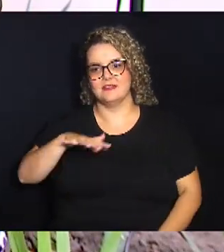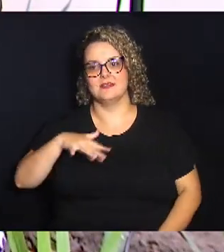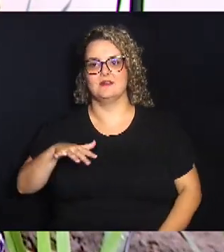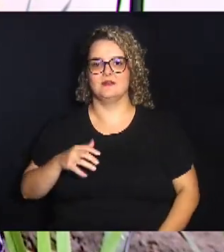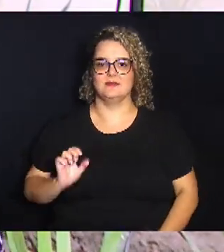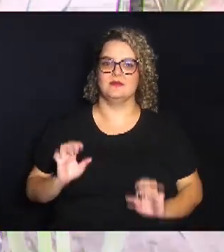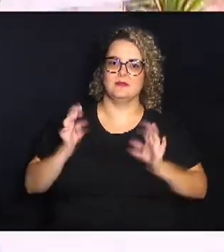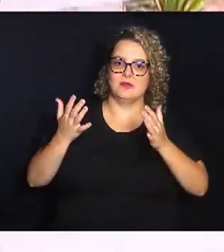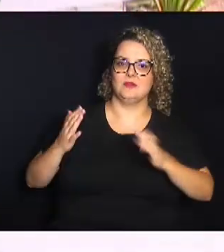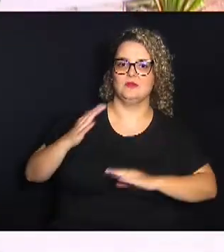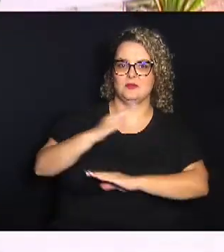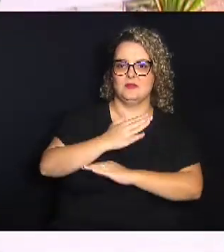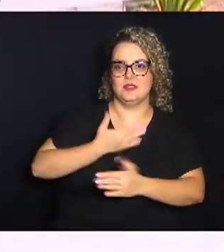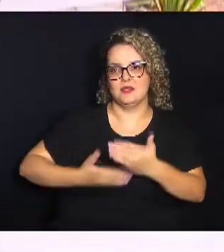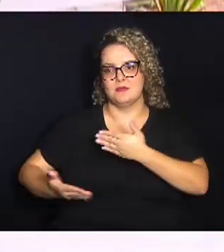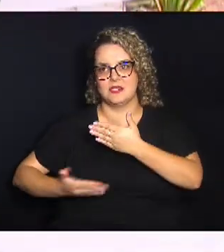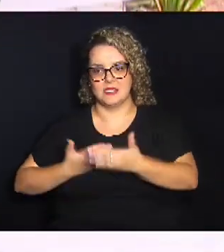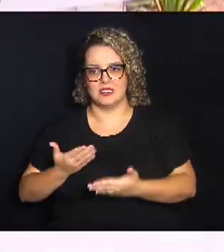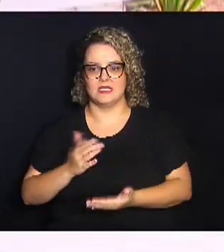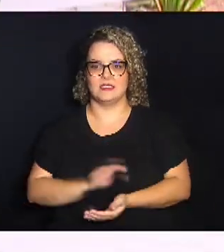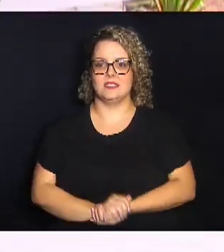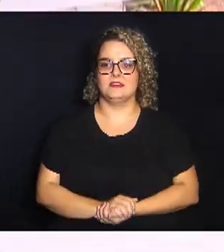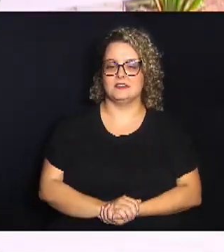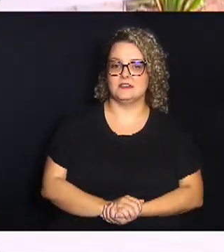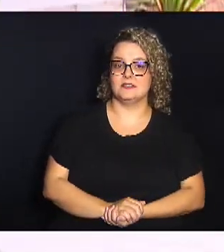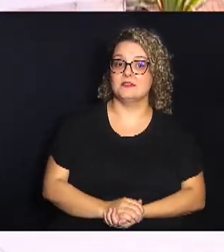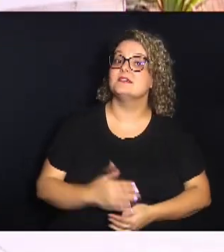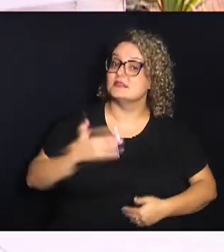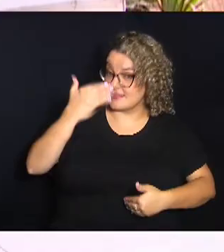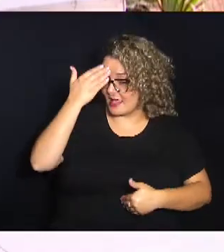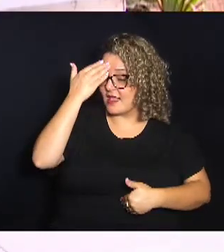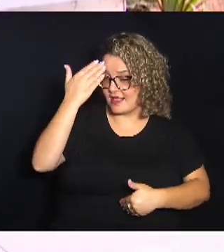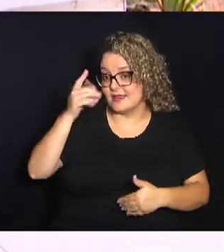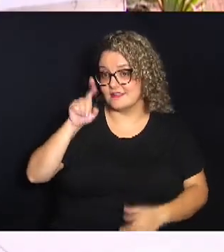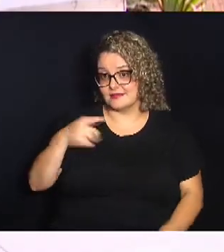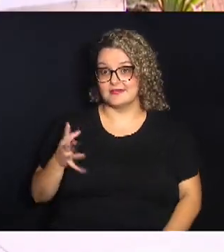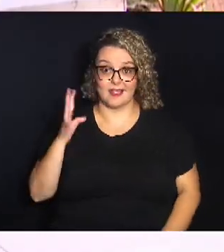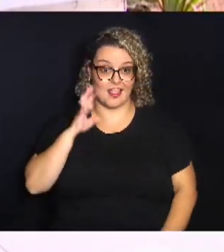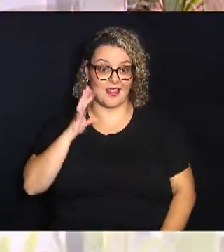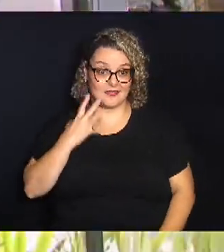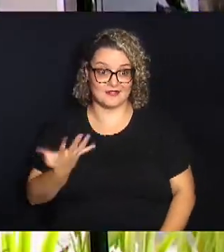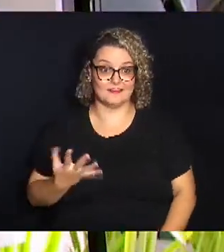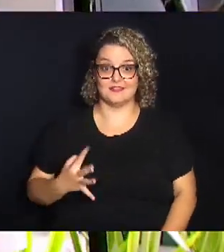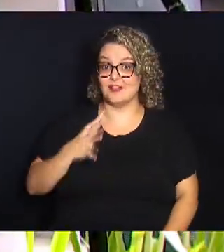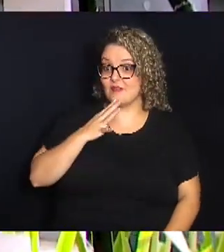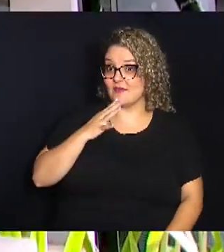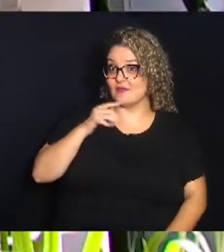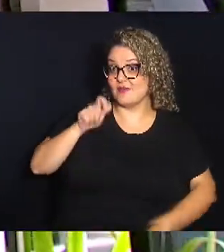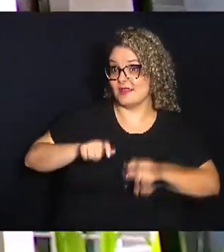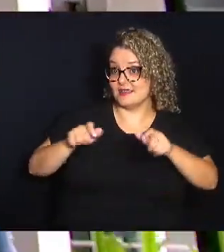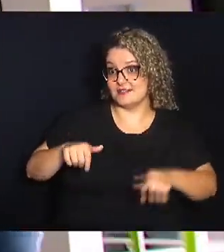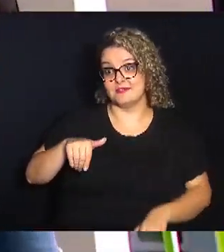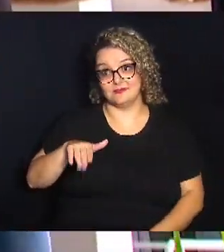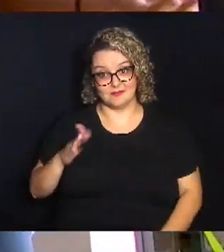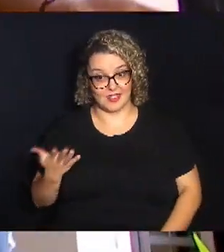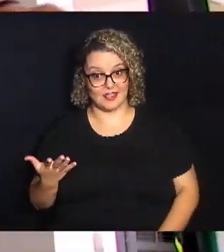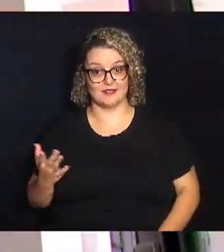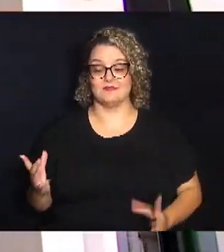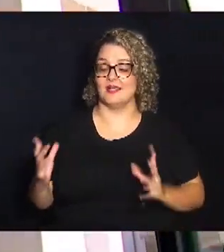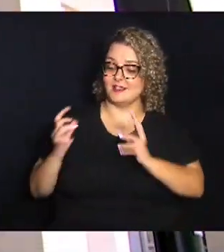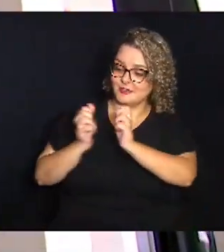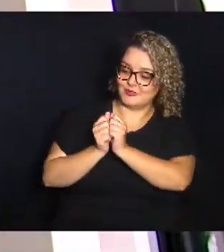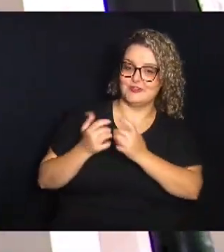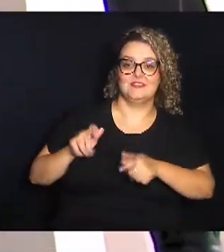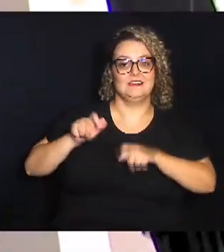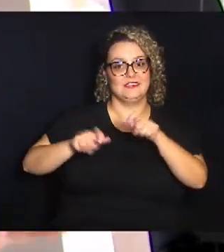Câmara Integrada. E assim, é muito gratificante, é bacana. A gente conhece mais as pessoas, a gente fica mais próximo das